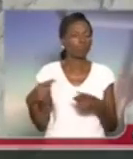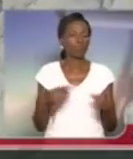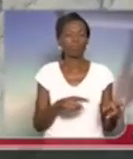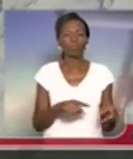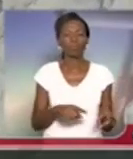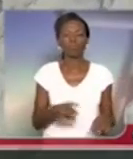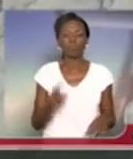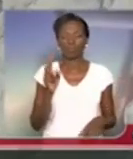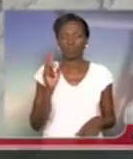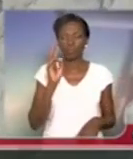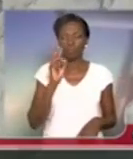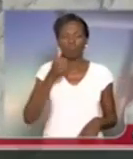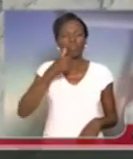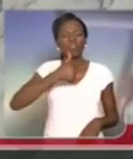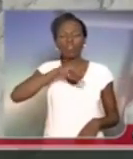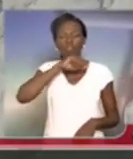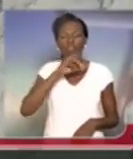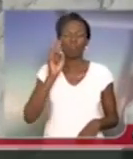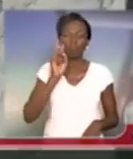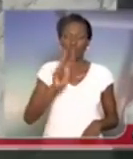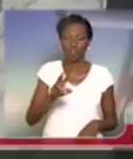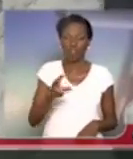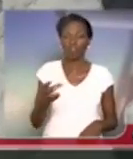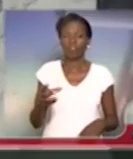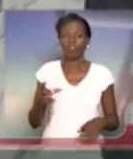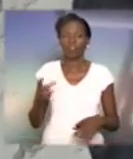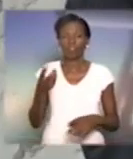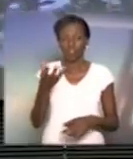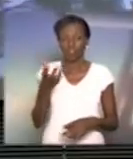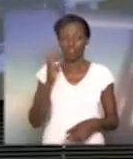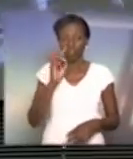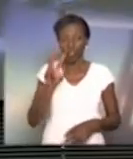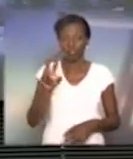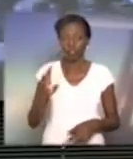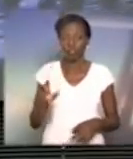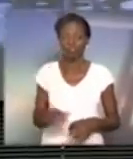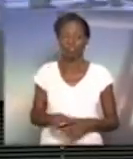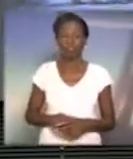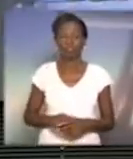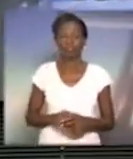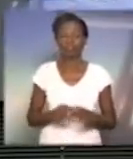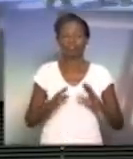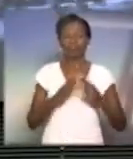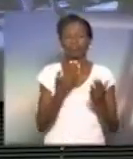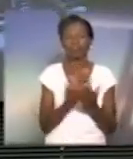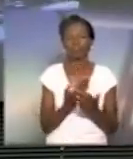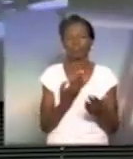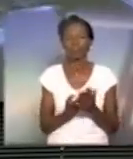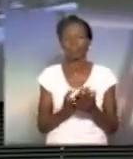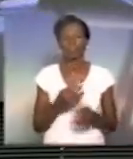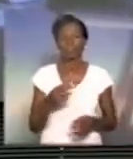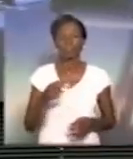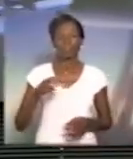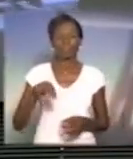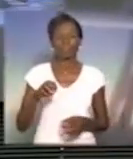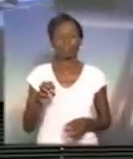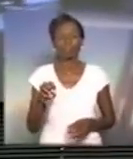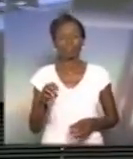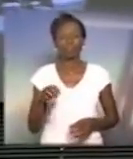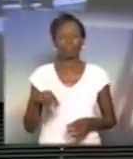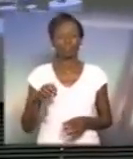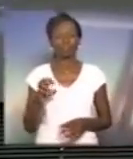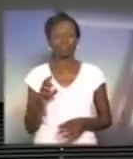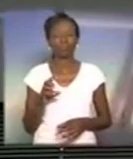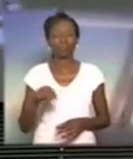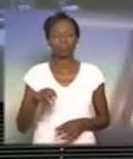observarem a gravidade da situação, e o telespectador também. Nós estamos aqui em frente à escola Mary Moraes, na zona sul de São Paulo,